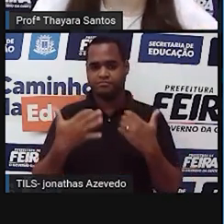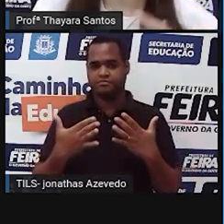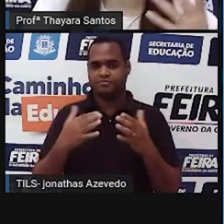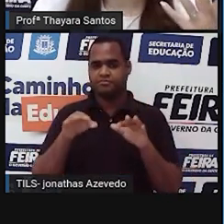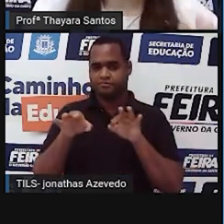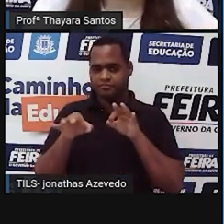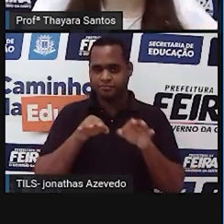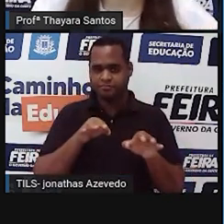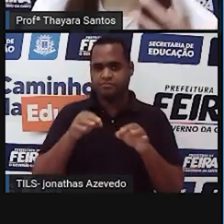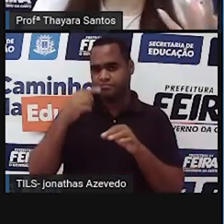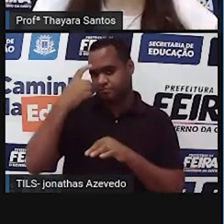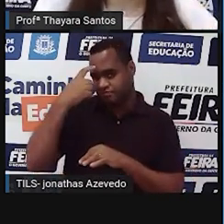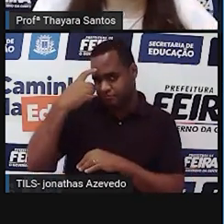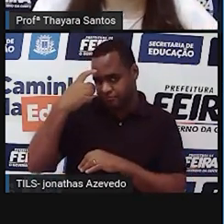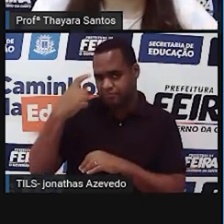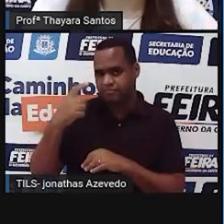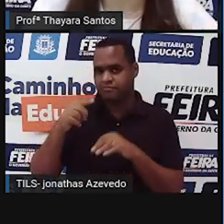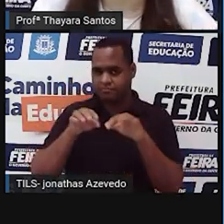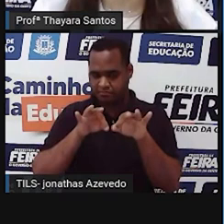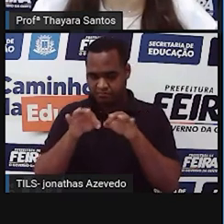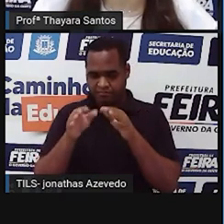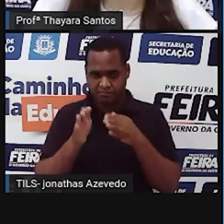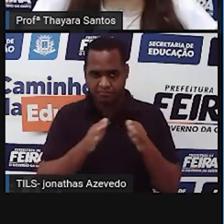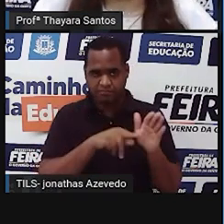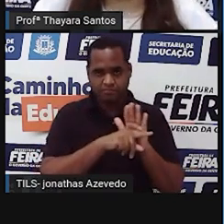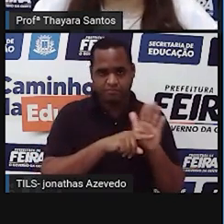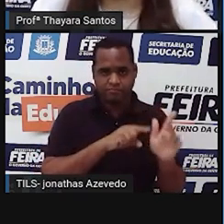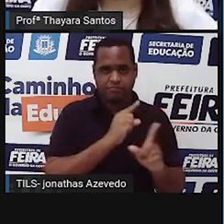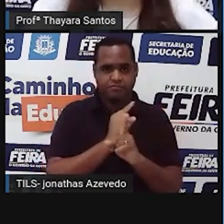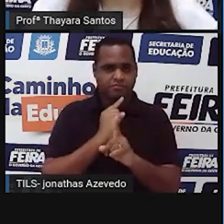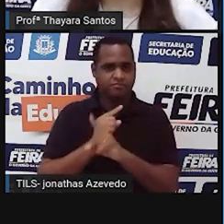organizado, lógico e sistematizado.